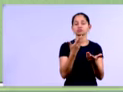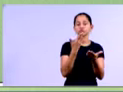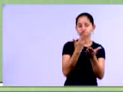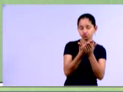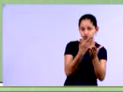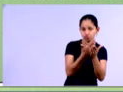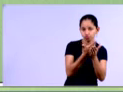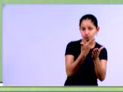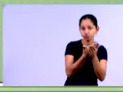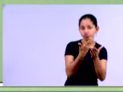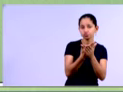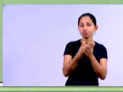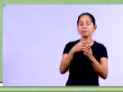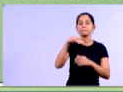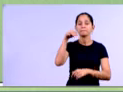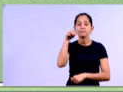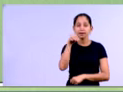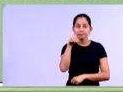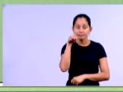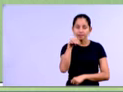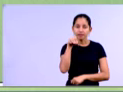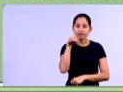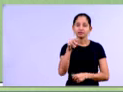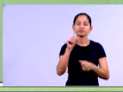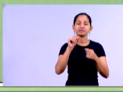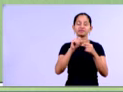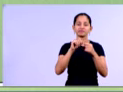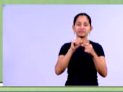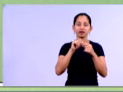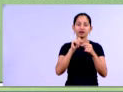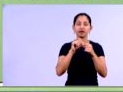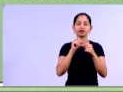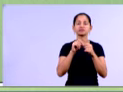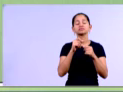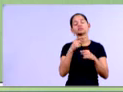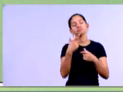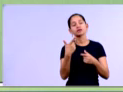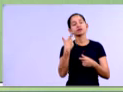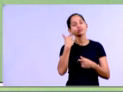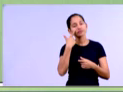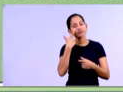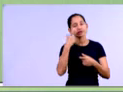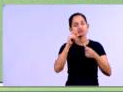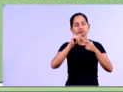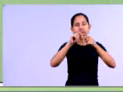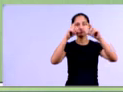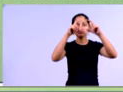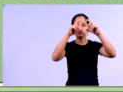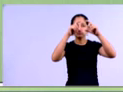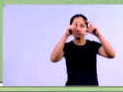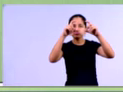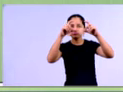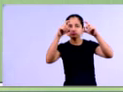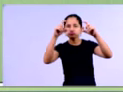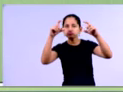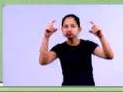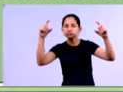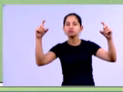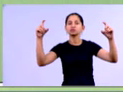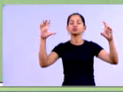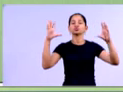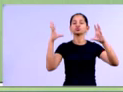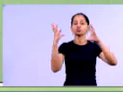dele, tá, gente? 0,05 multiplicado por uma variável, né, x1. O que é o x1, gente? O x1,